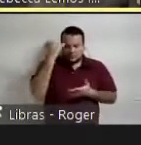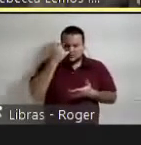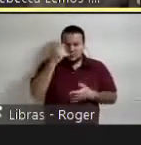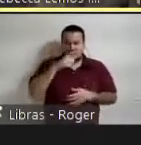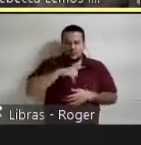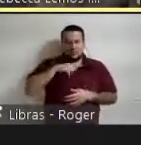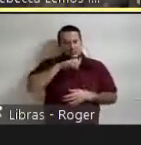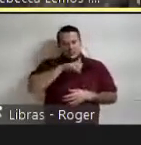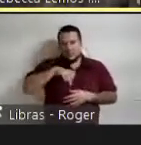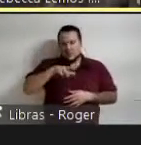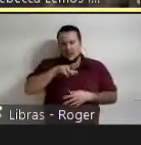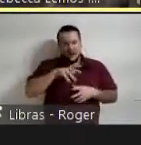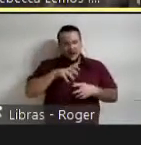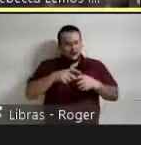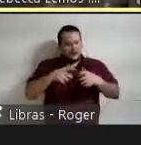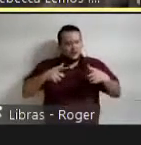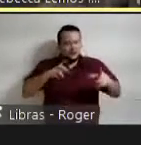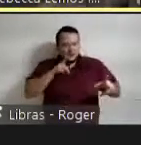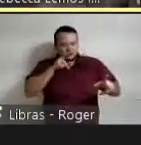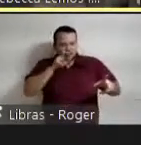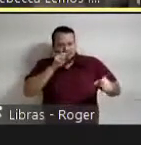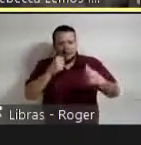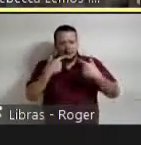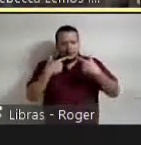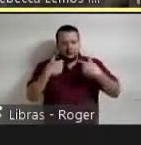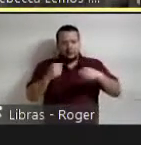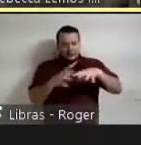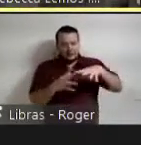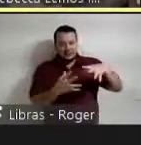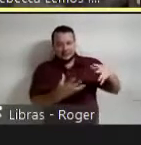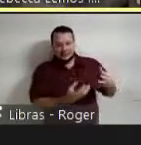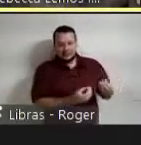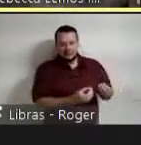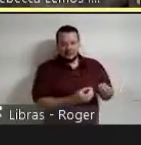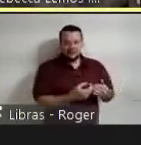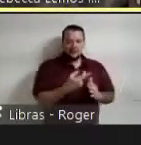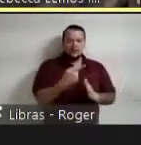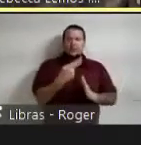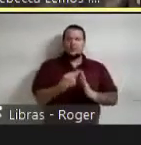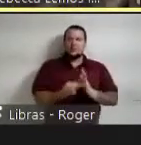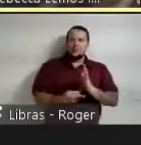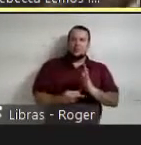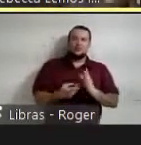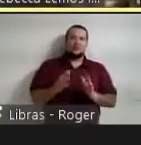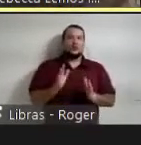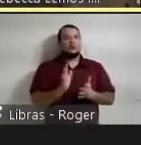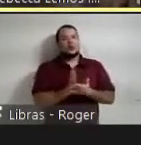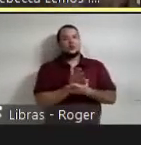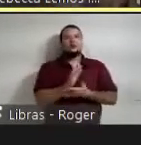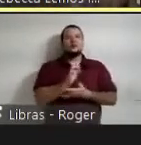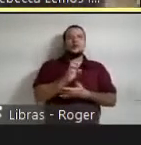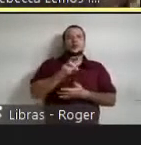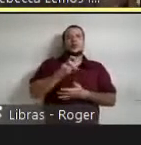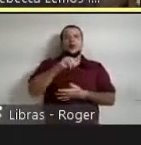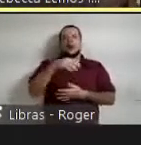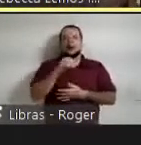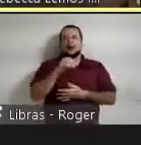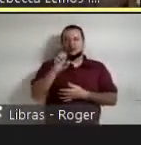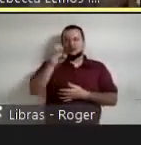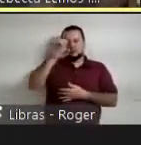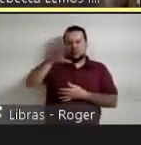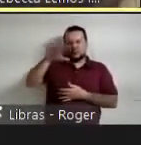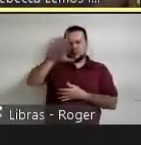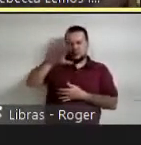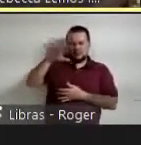grande forte como língua internacional programas como Erasmo na Europa os Estados Unidos é uma segunda língua